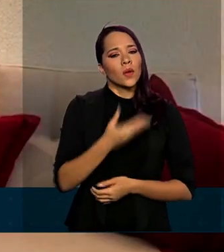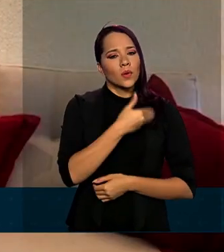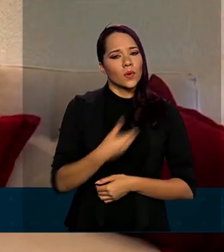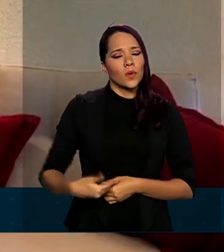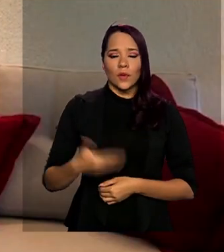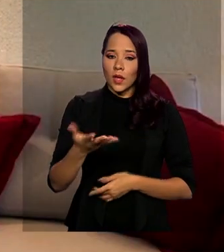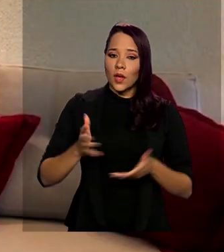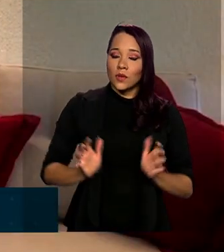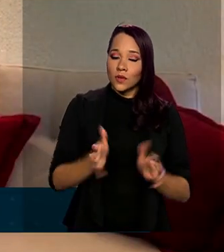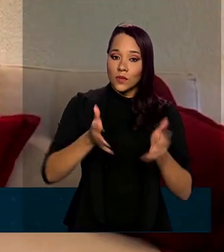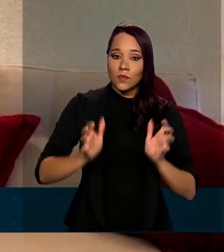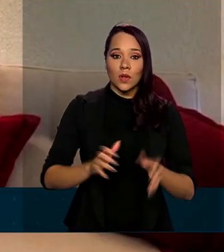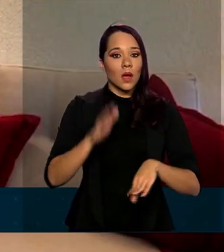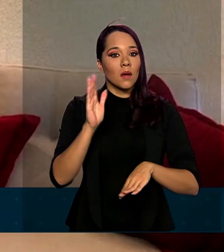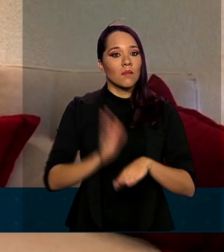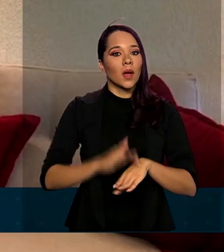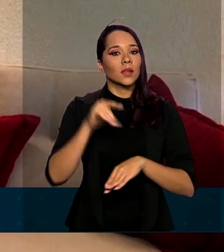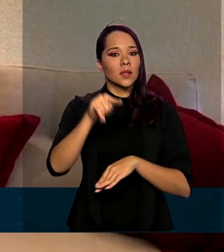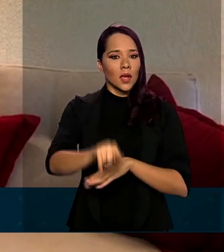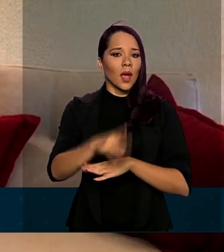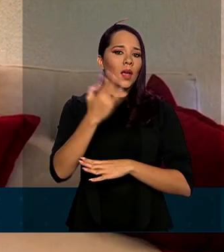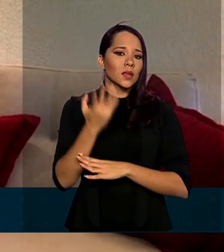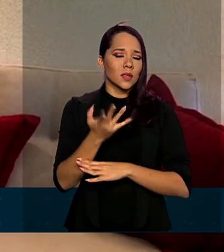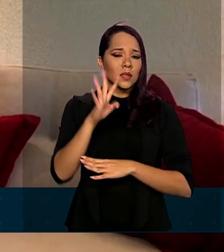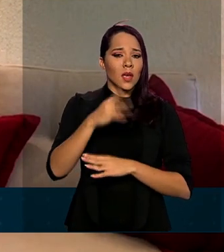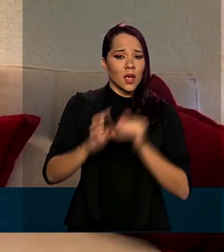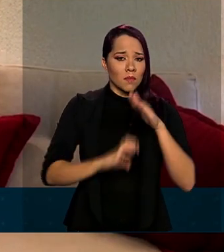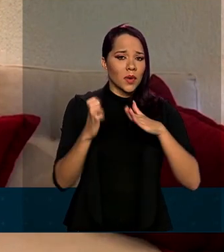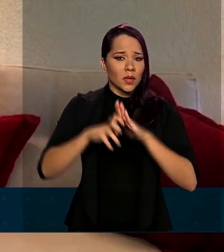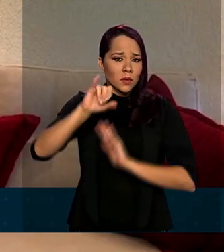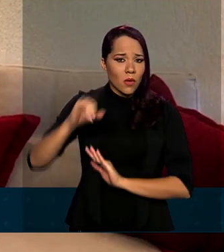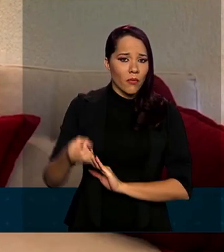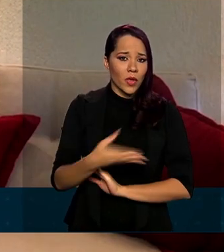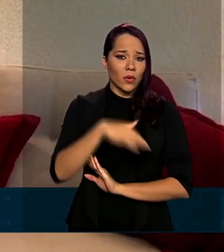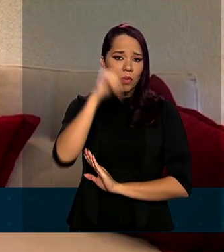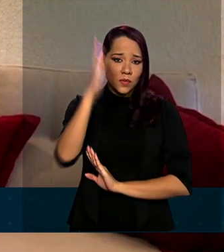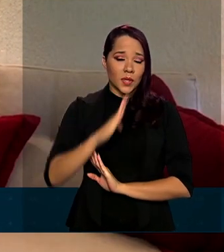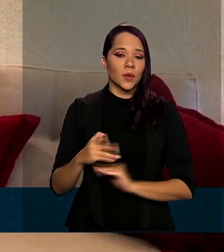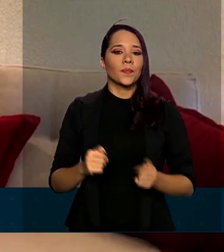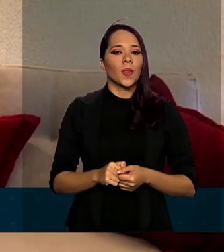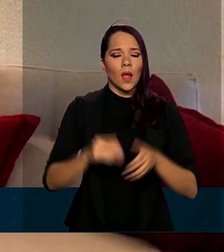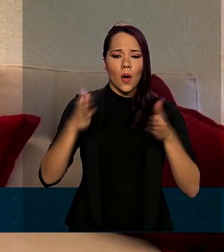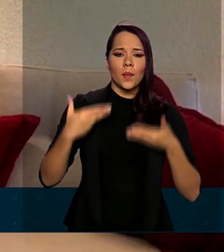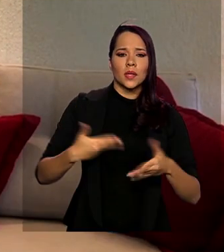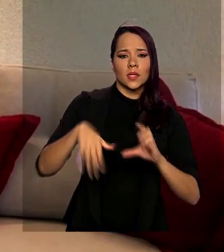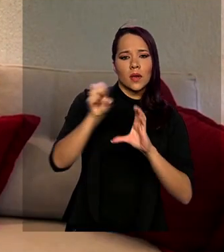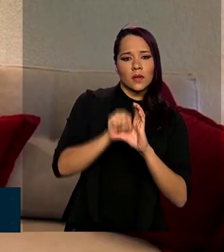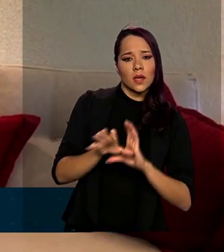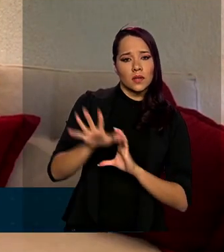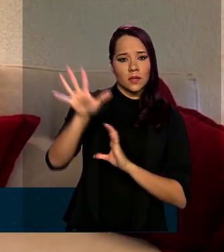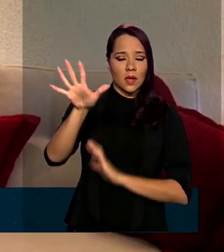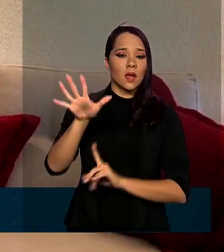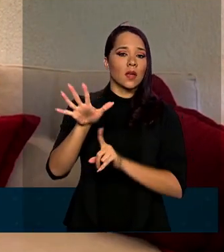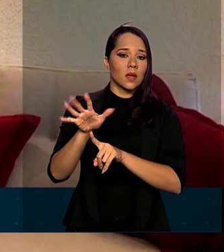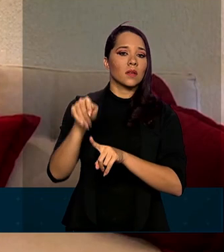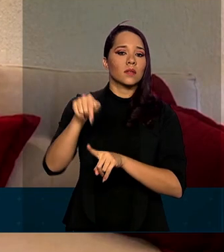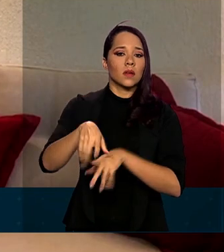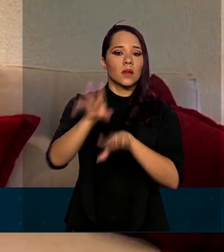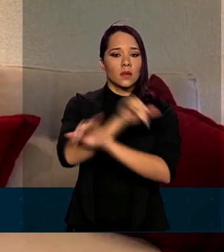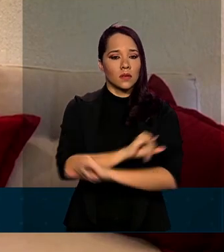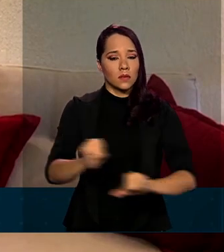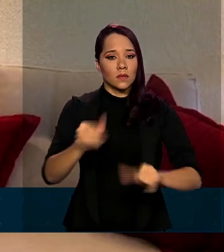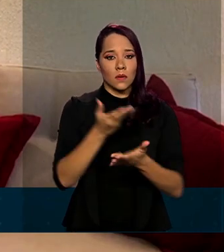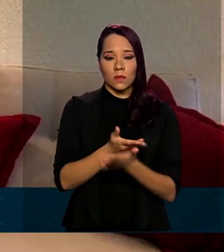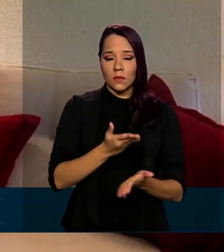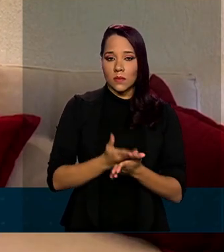estimular cada vez mais as startups brasileiras. O Ministério da Ciência, Tecnologia e Inovações divulgou um